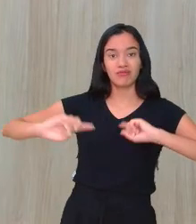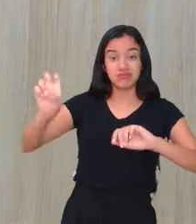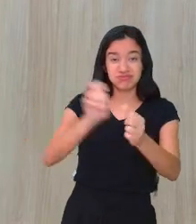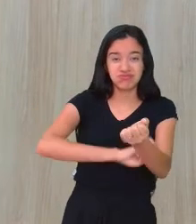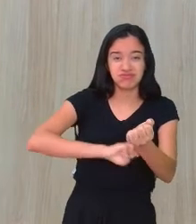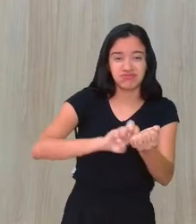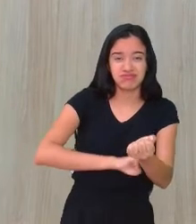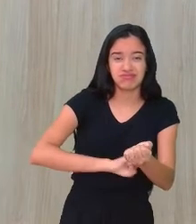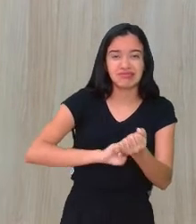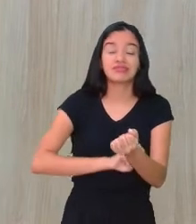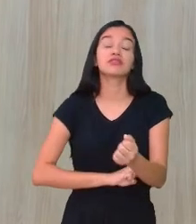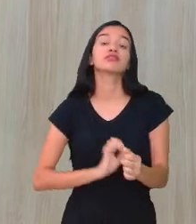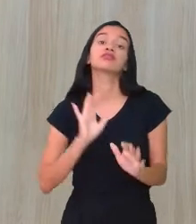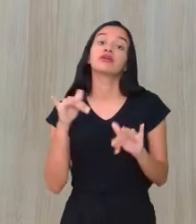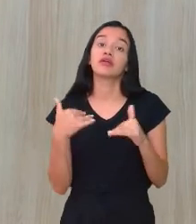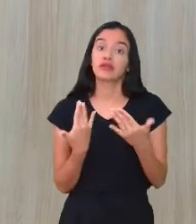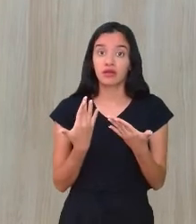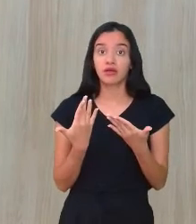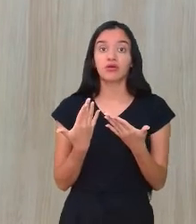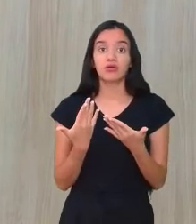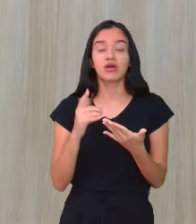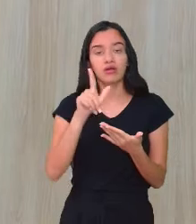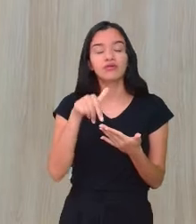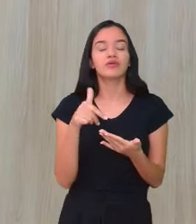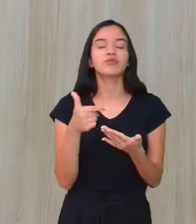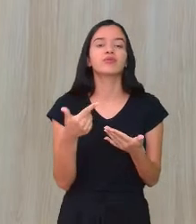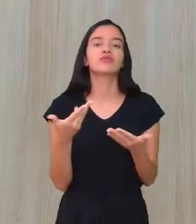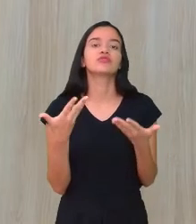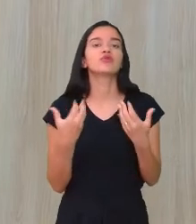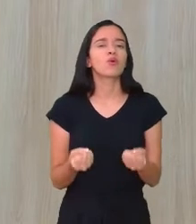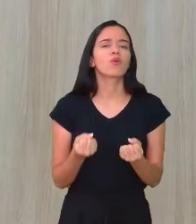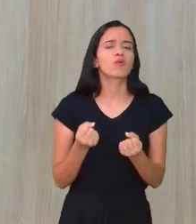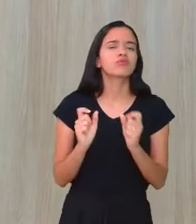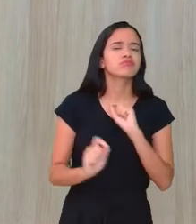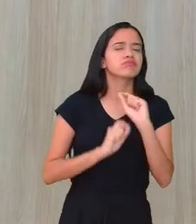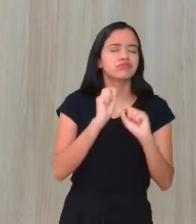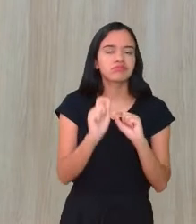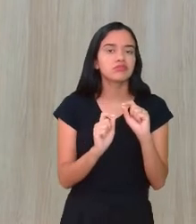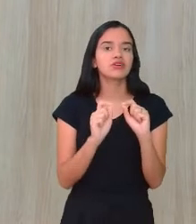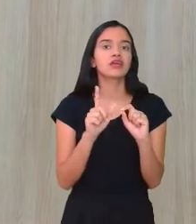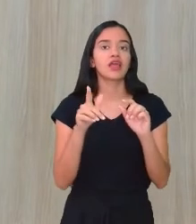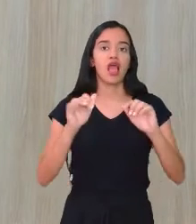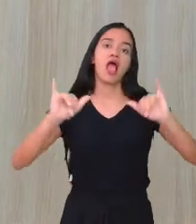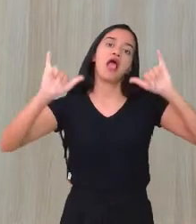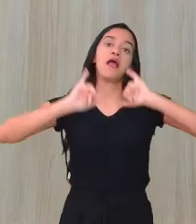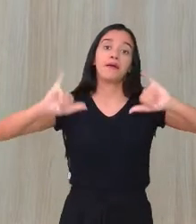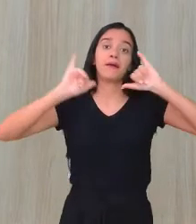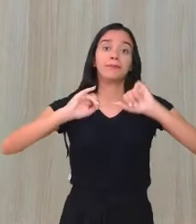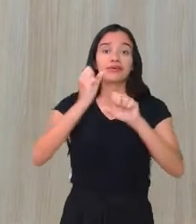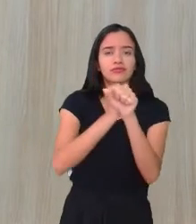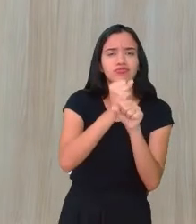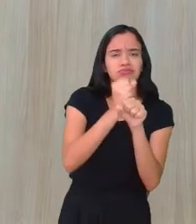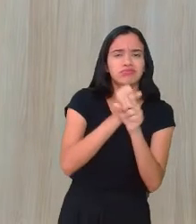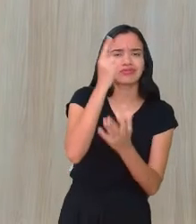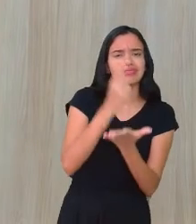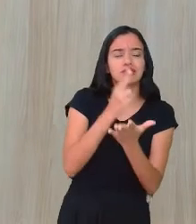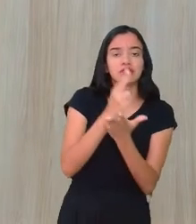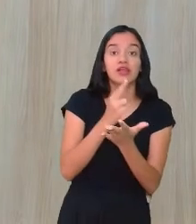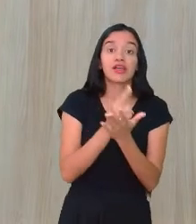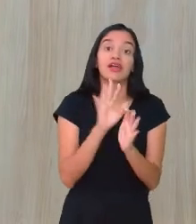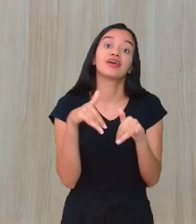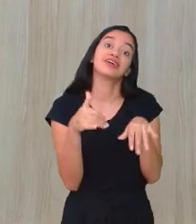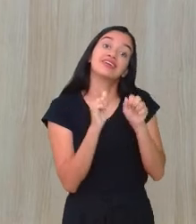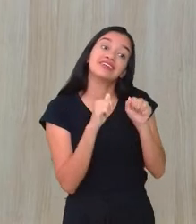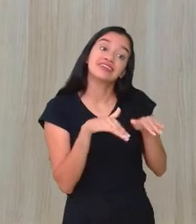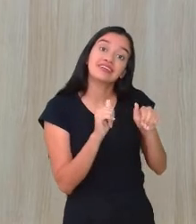nem descobertos a tempo. Então, vamos ligar o sinal de alerta. essa campanha é durante todo o ano, viu, pessoal? Setembro é só o